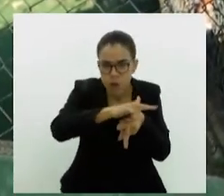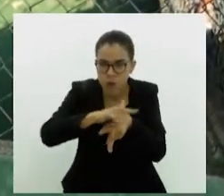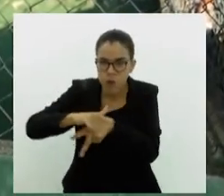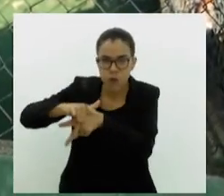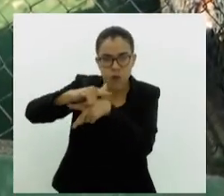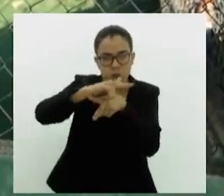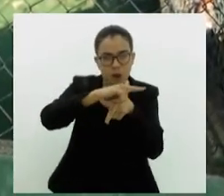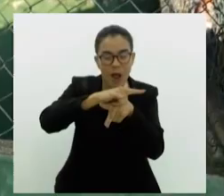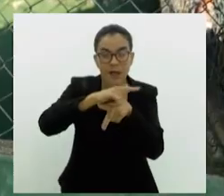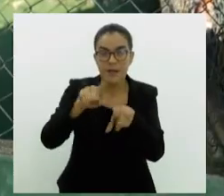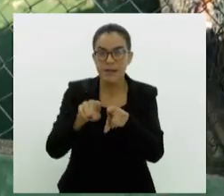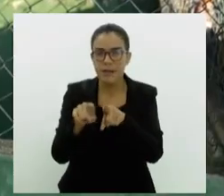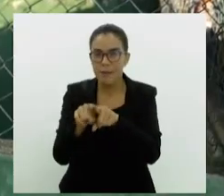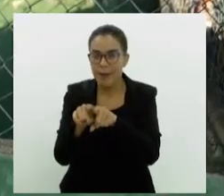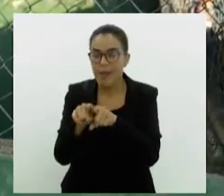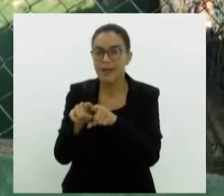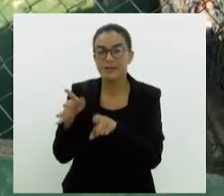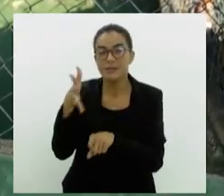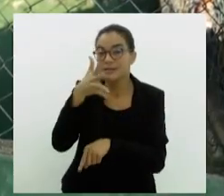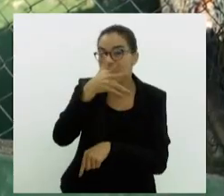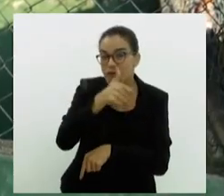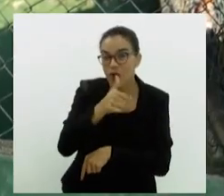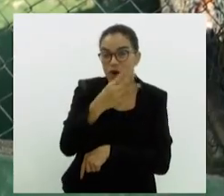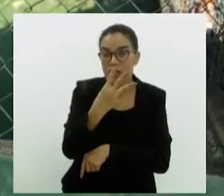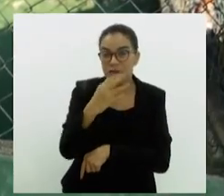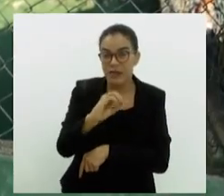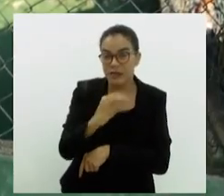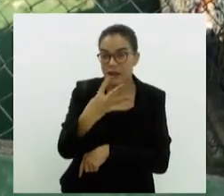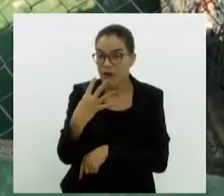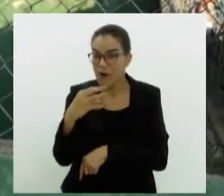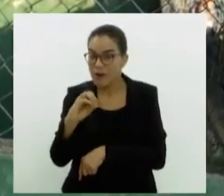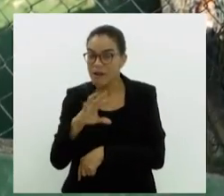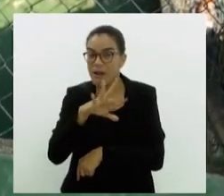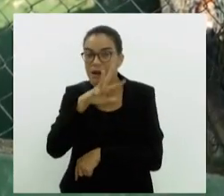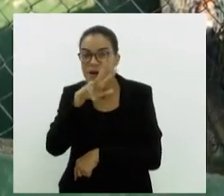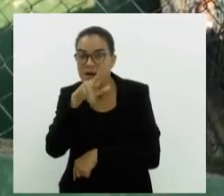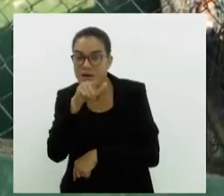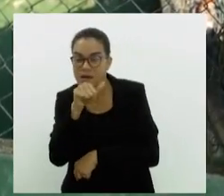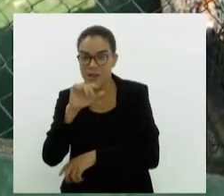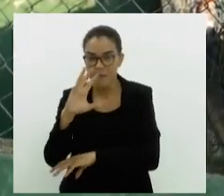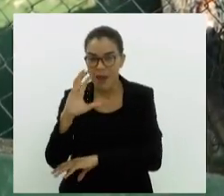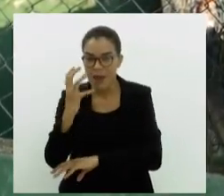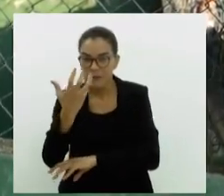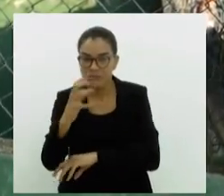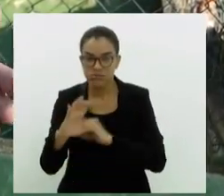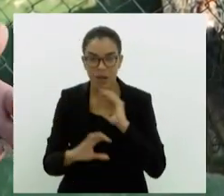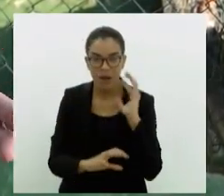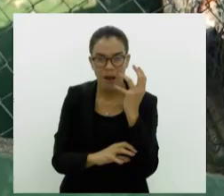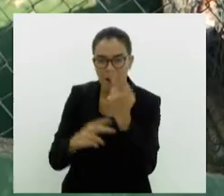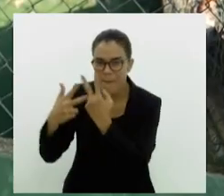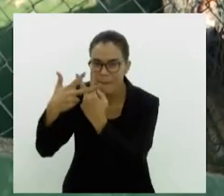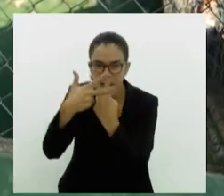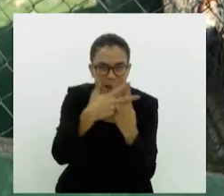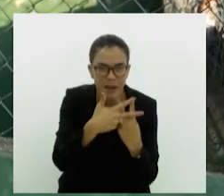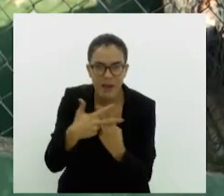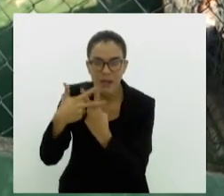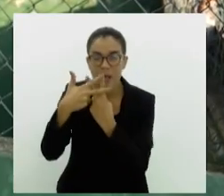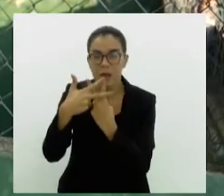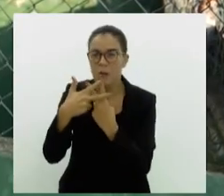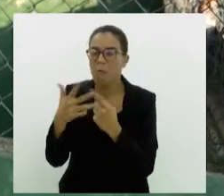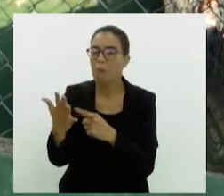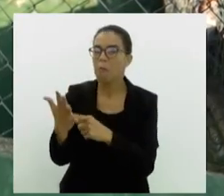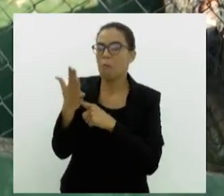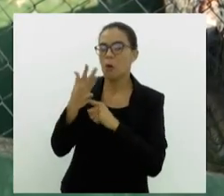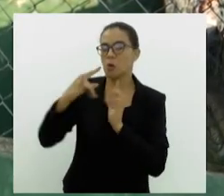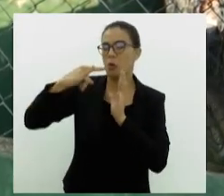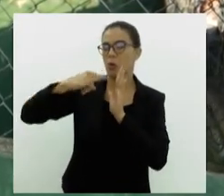onde nós pegamos aqui cerca de 30 a 40 animais silvestres presos. O dono apresentou uma documentação